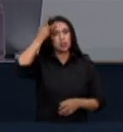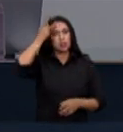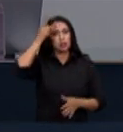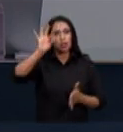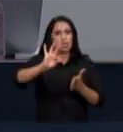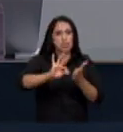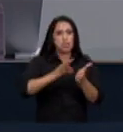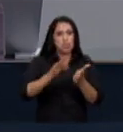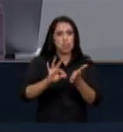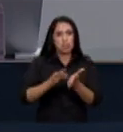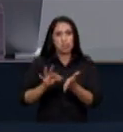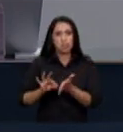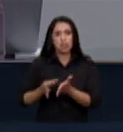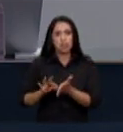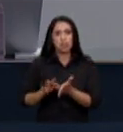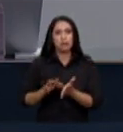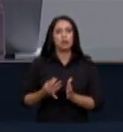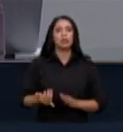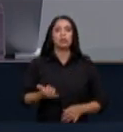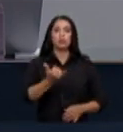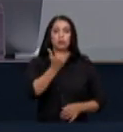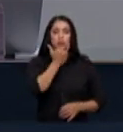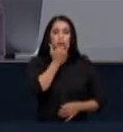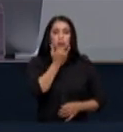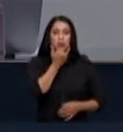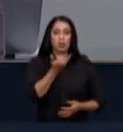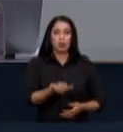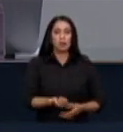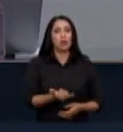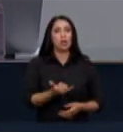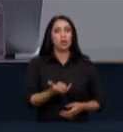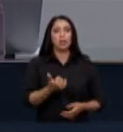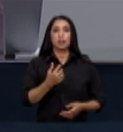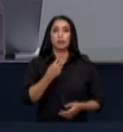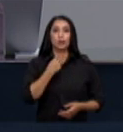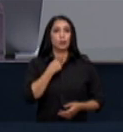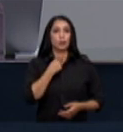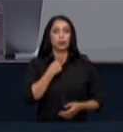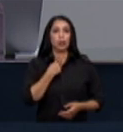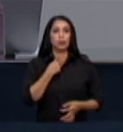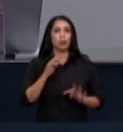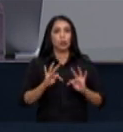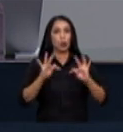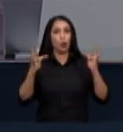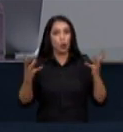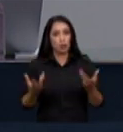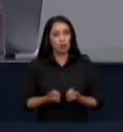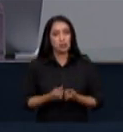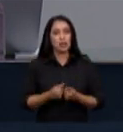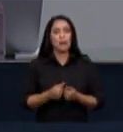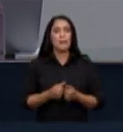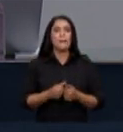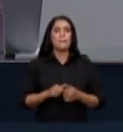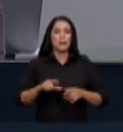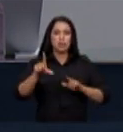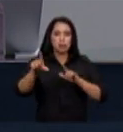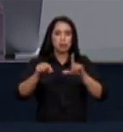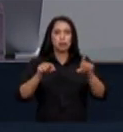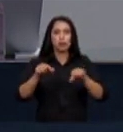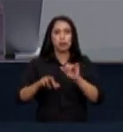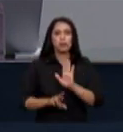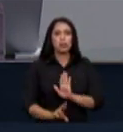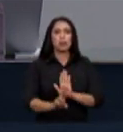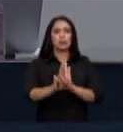que se inscreveram e lamento que não pudéssemos ter aceito todas mas procuramos por um critério de